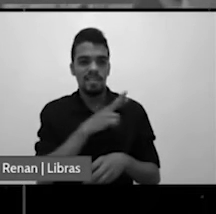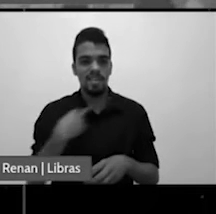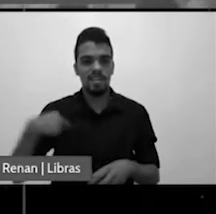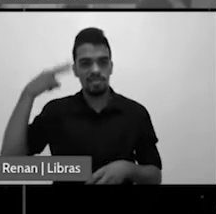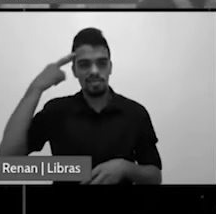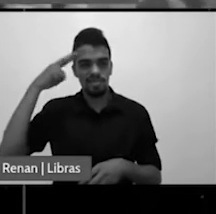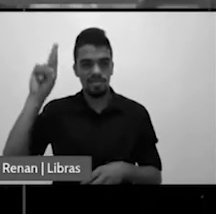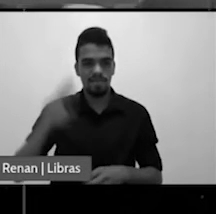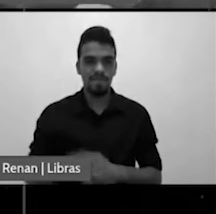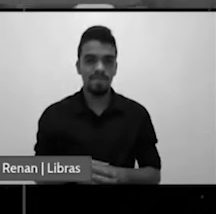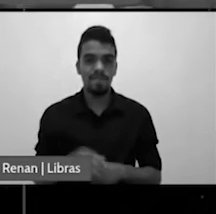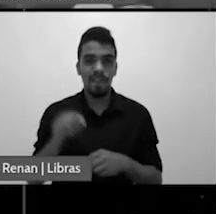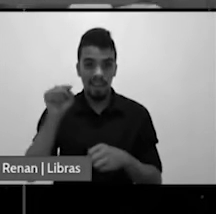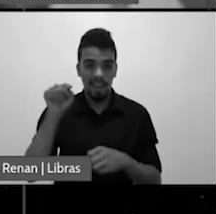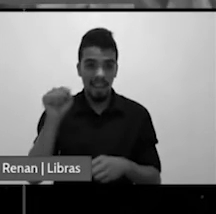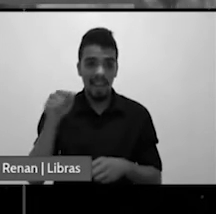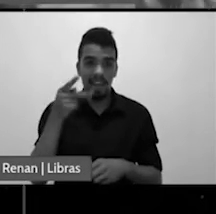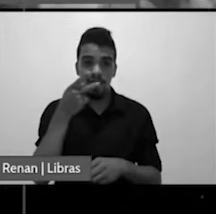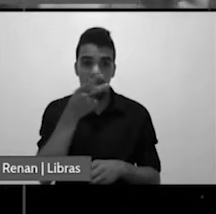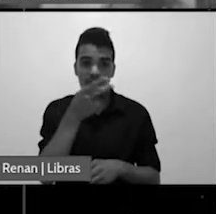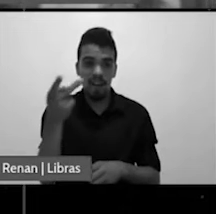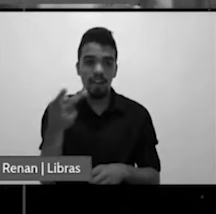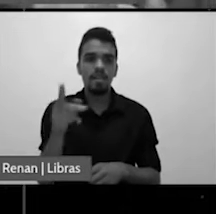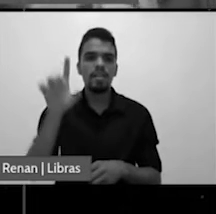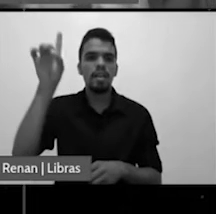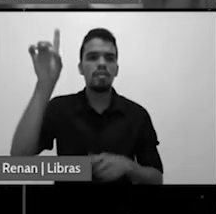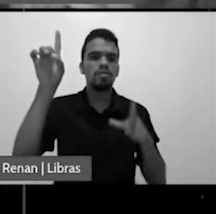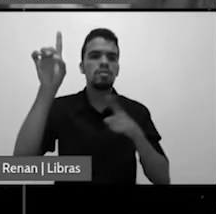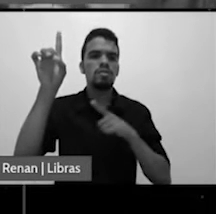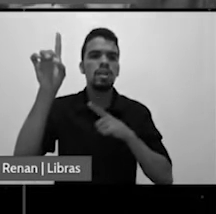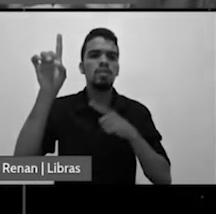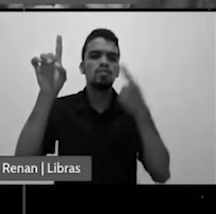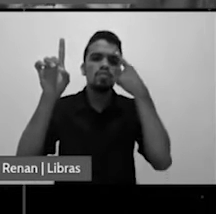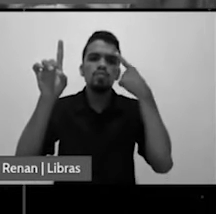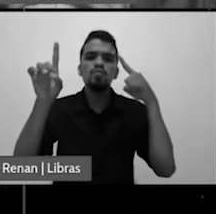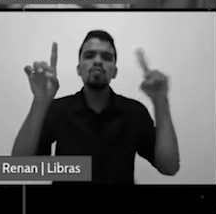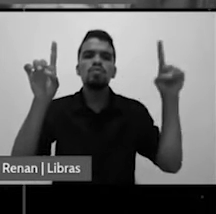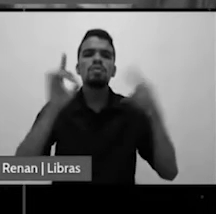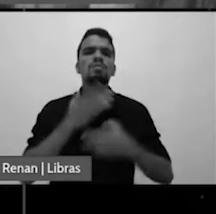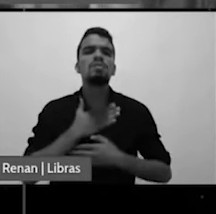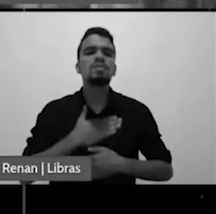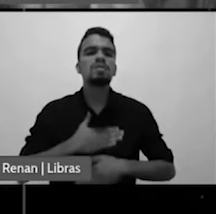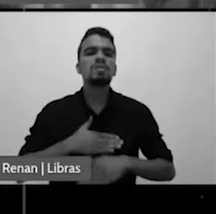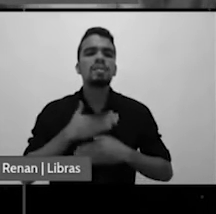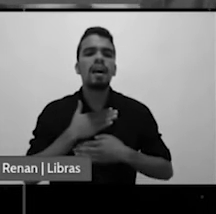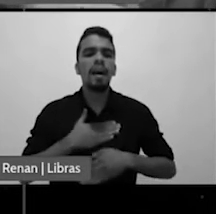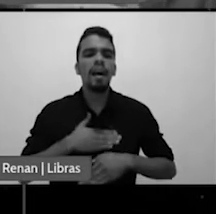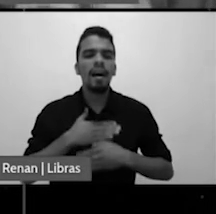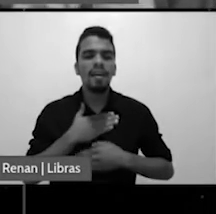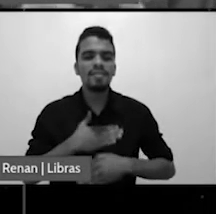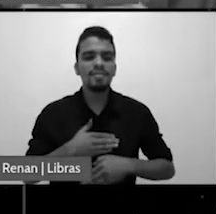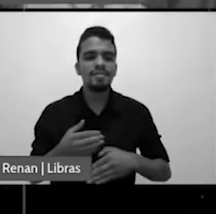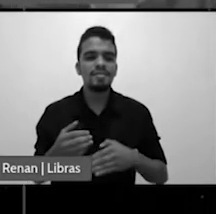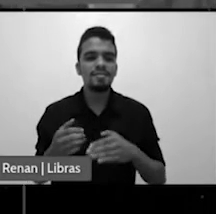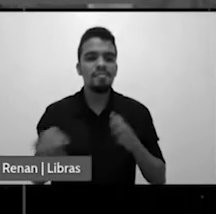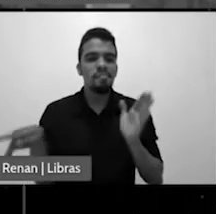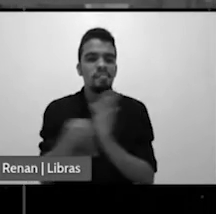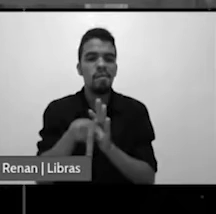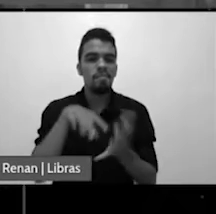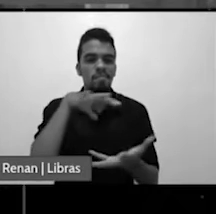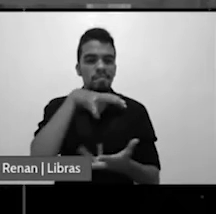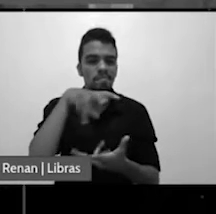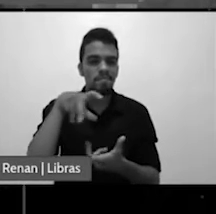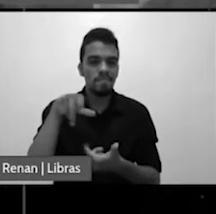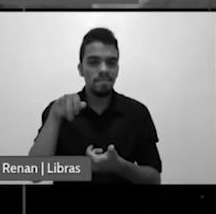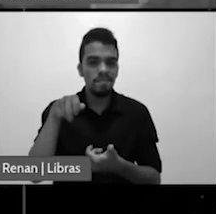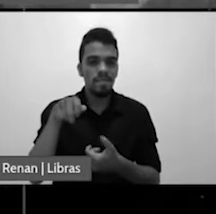descanso para o planeta terra e que a terra só vai voltar ao seu equilíbrio novamente quando ela voltar a descansar um dia na semana